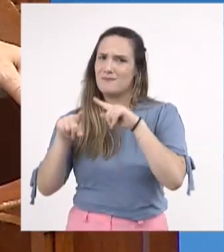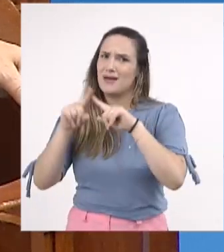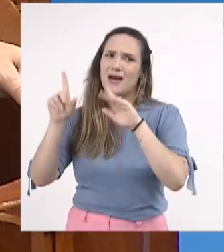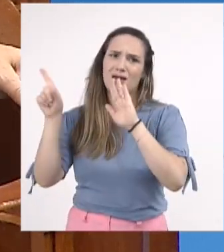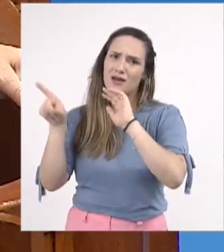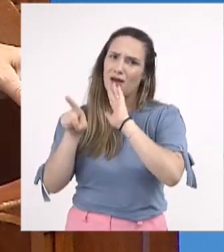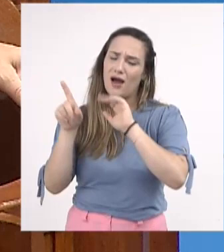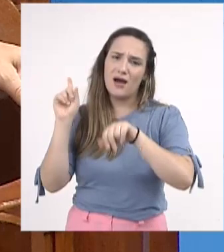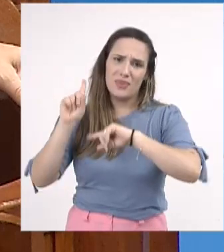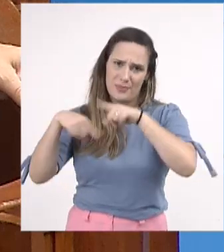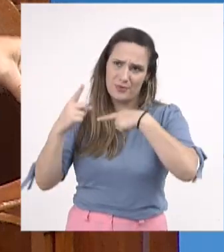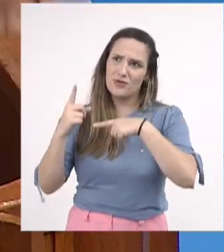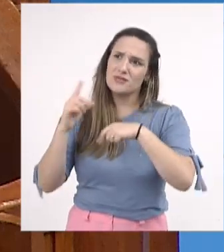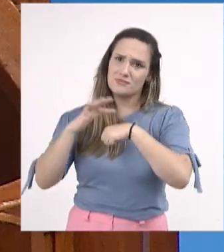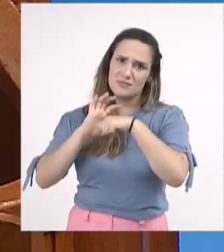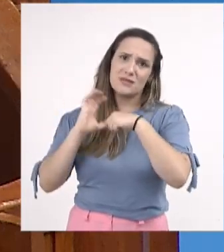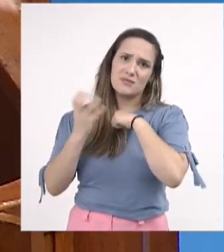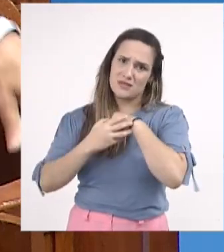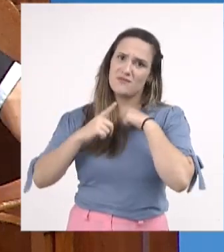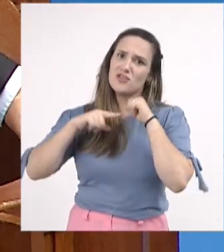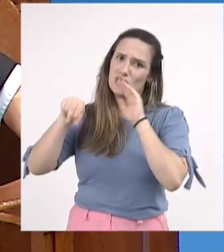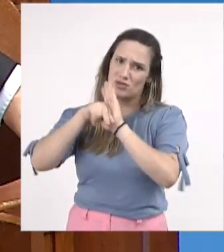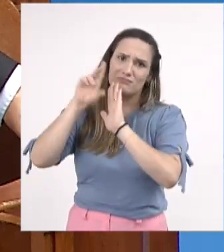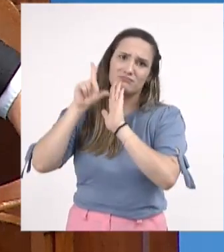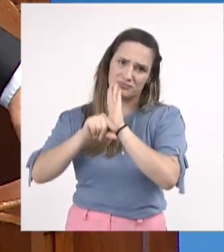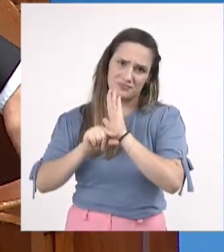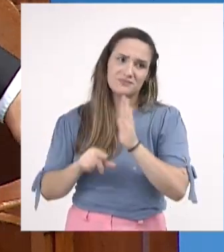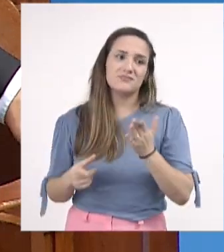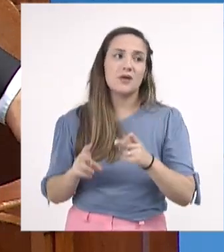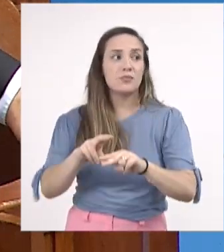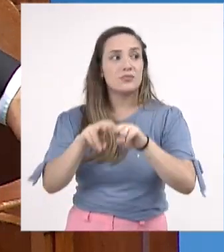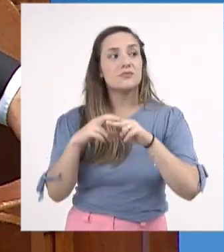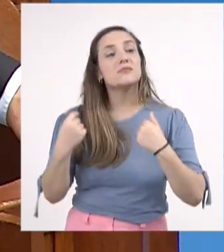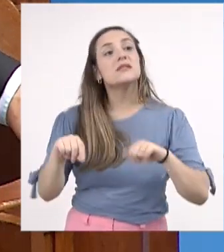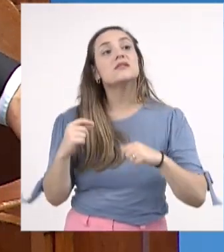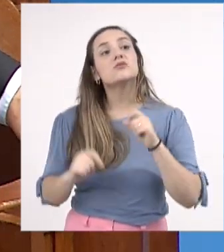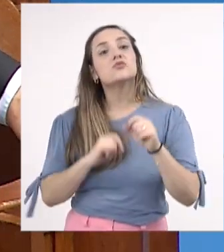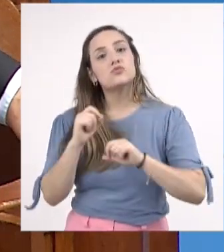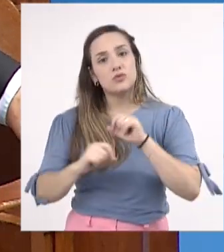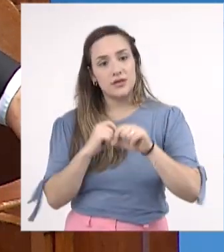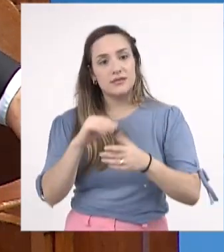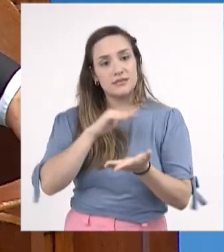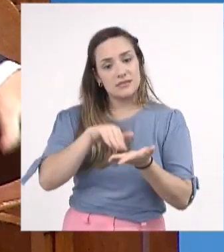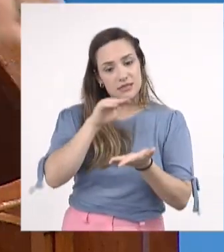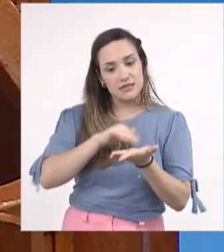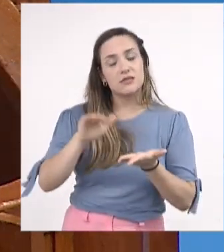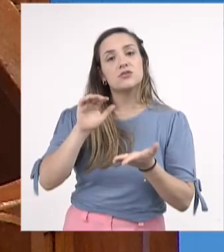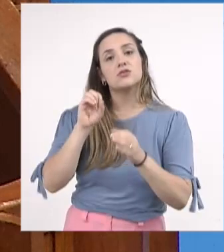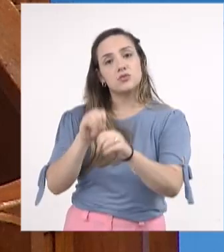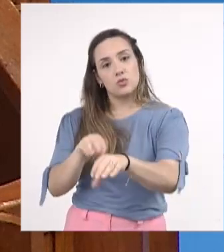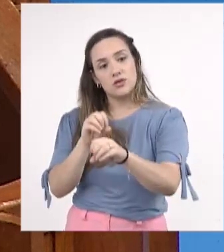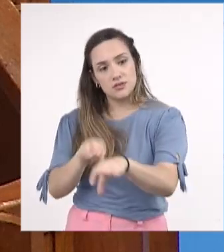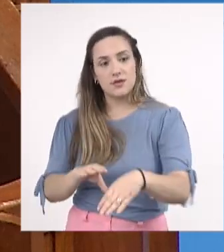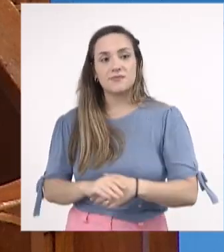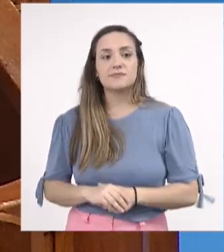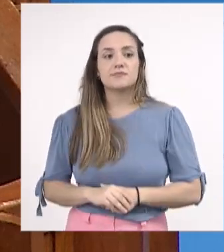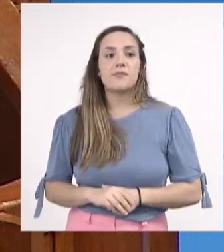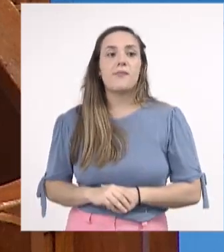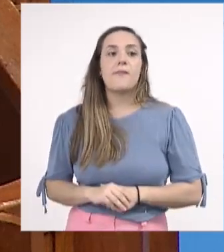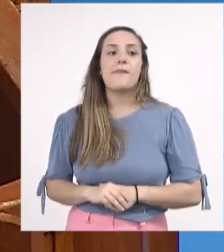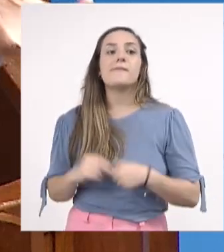também que haja uma prioridade das secretarias de educação, no sentido de